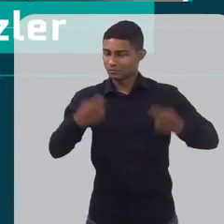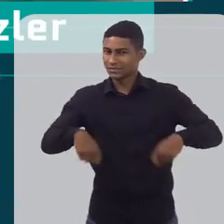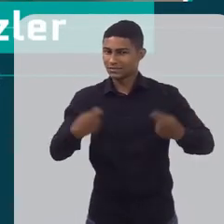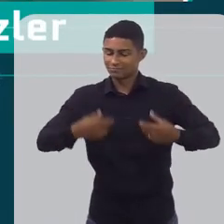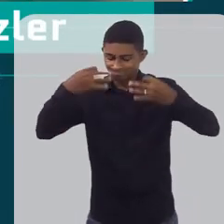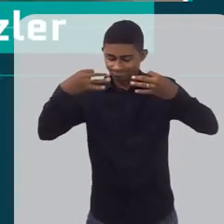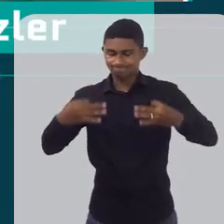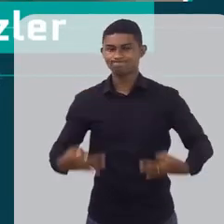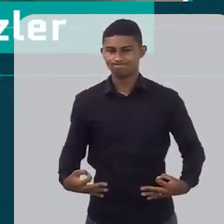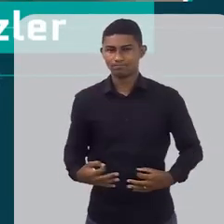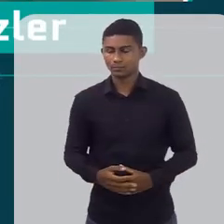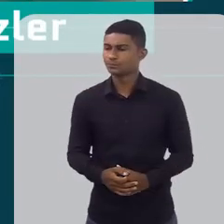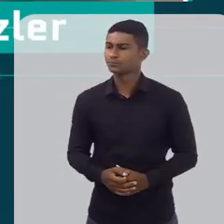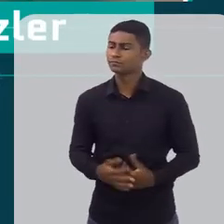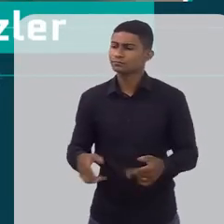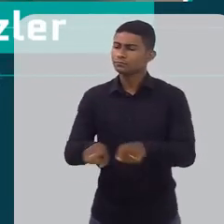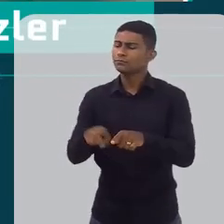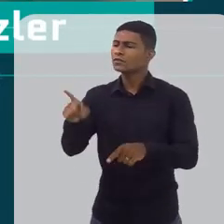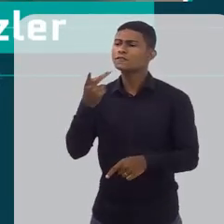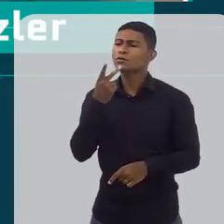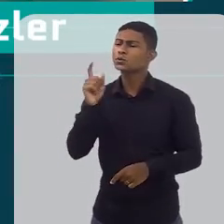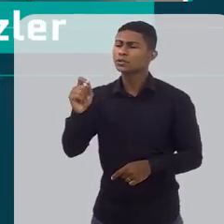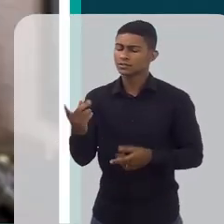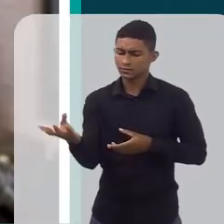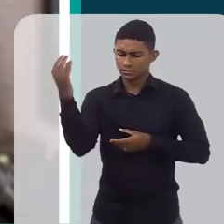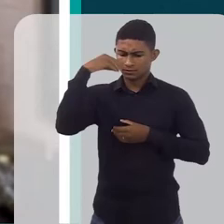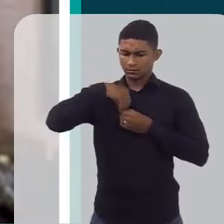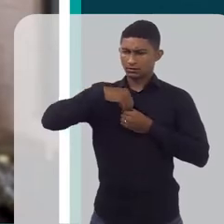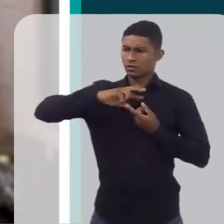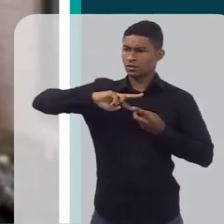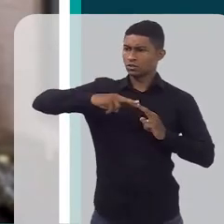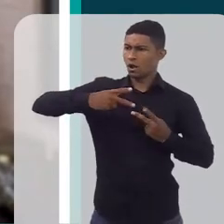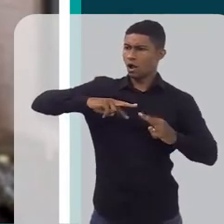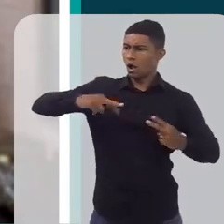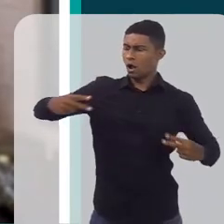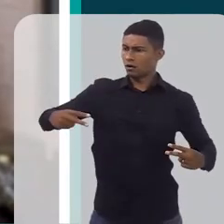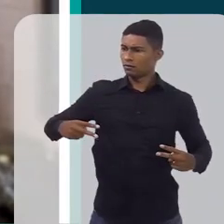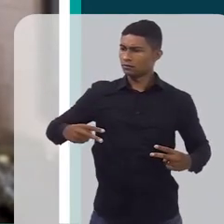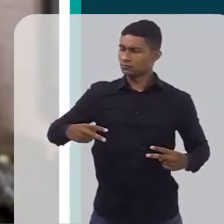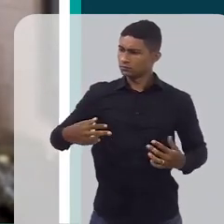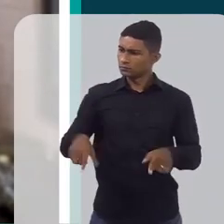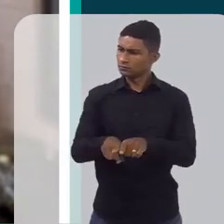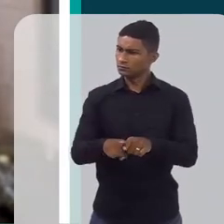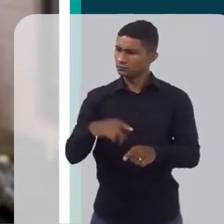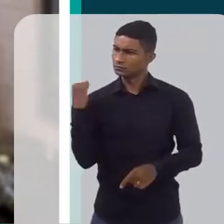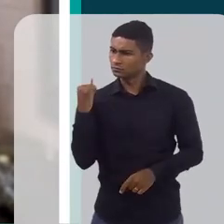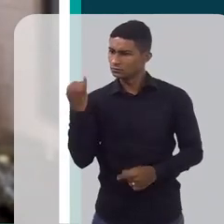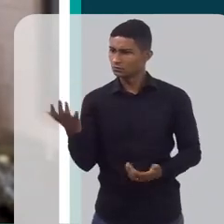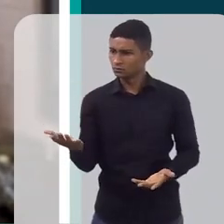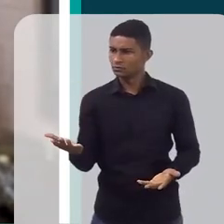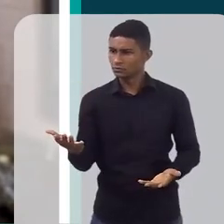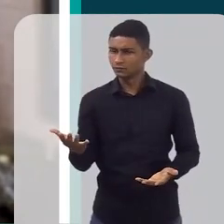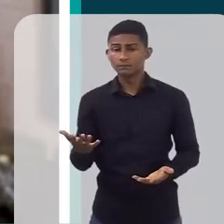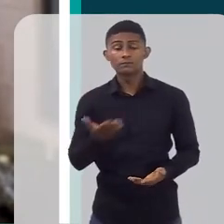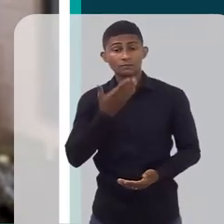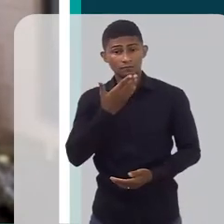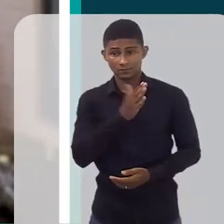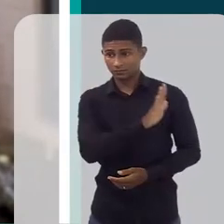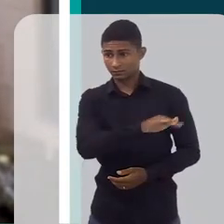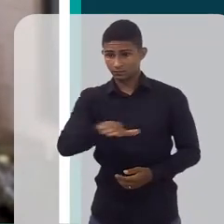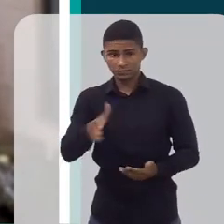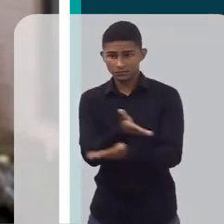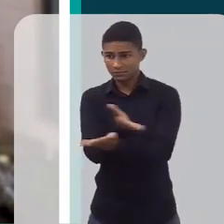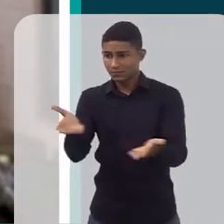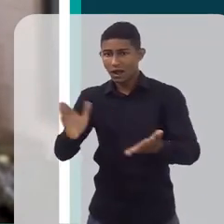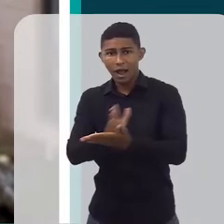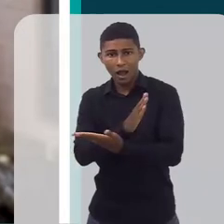Agora, a senhora falou em fatores genéticos. Isso também é um fator importante que tem que ser levado em conta. Tem crianças que,